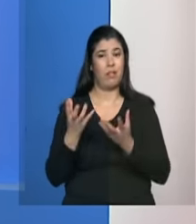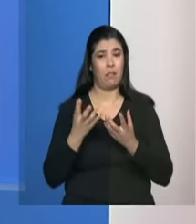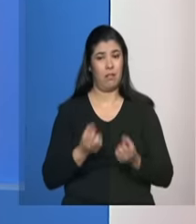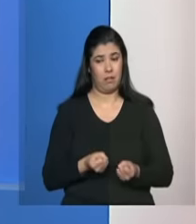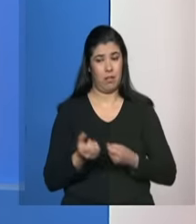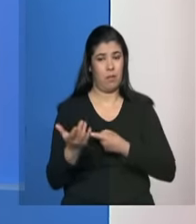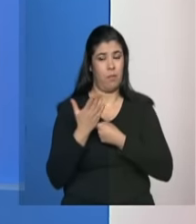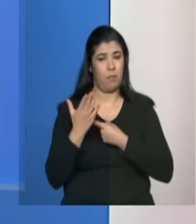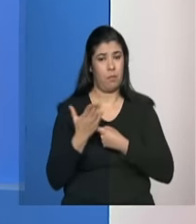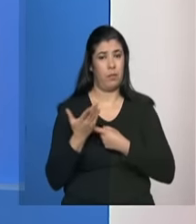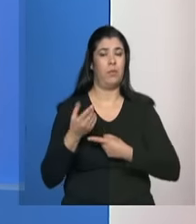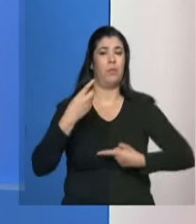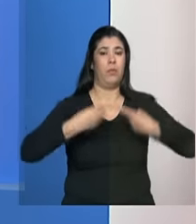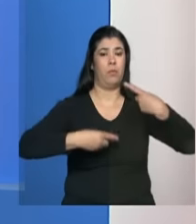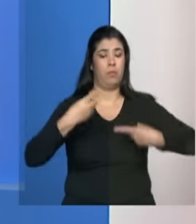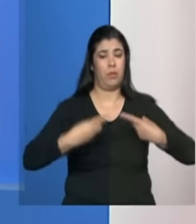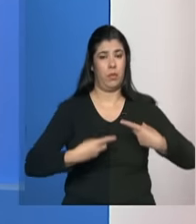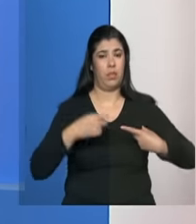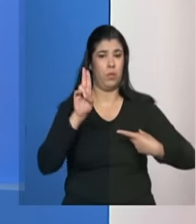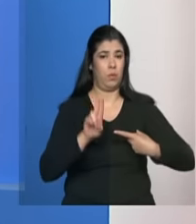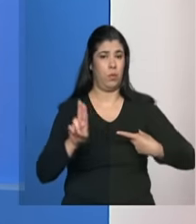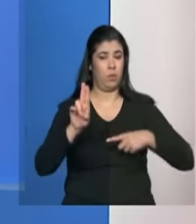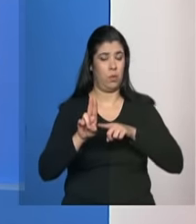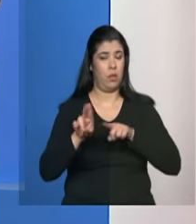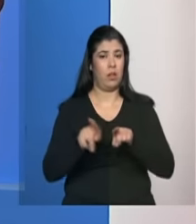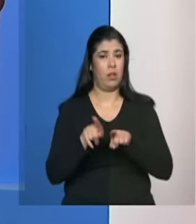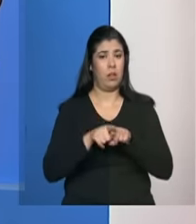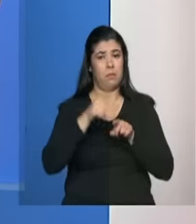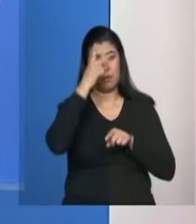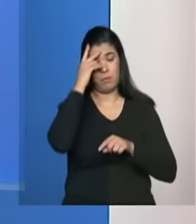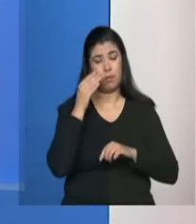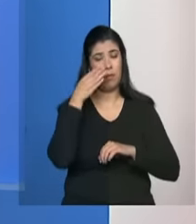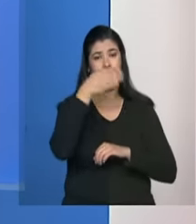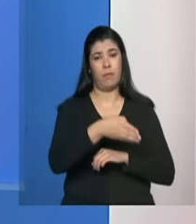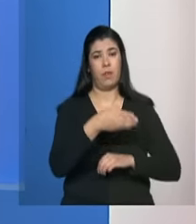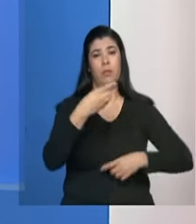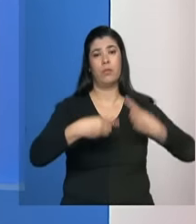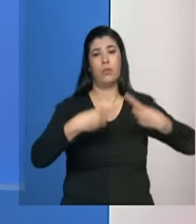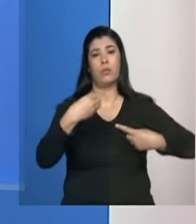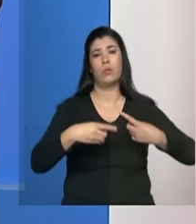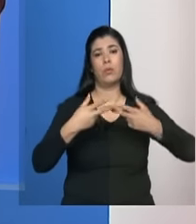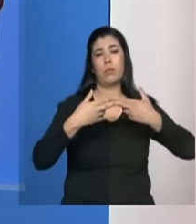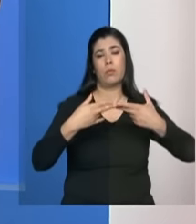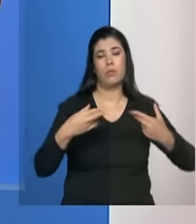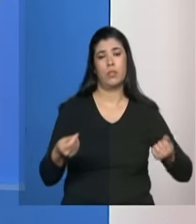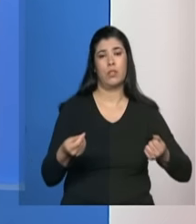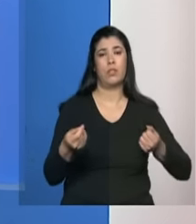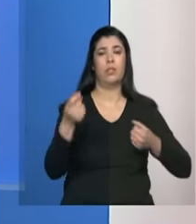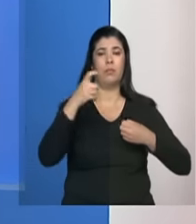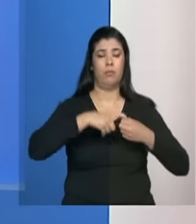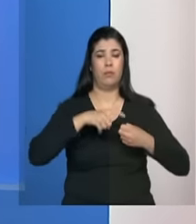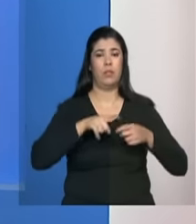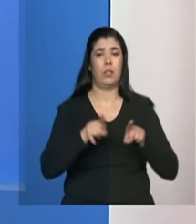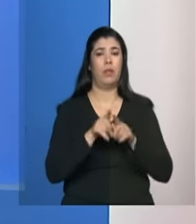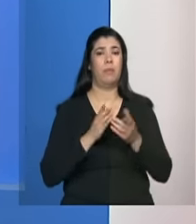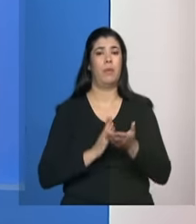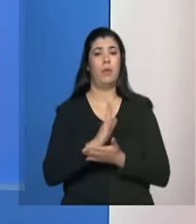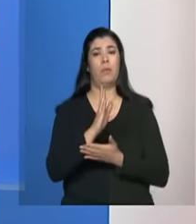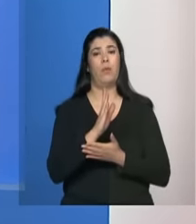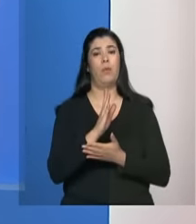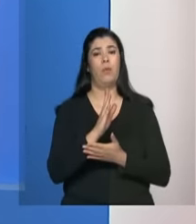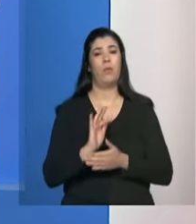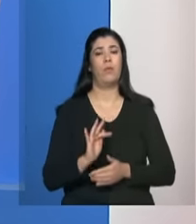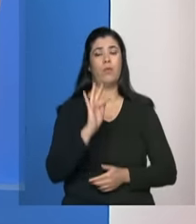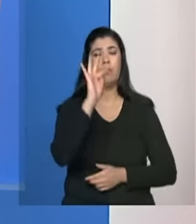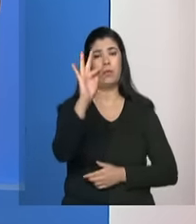social que também tem população em situação de rua lá então eles discutem os critérios que foram pactuados e eles aprovam o rumo da